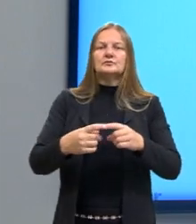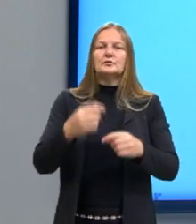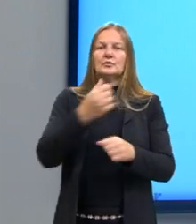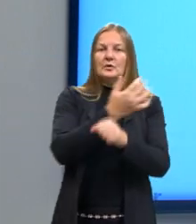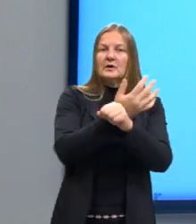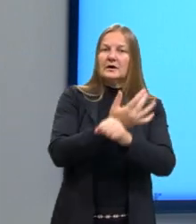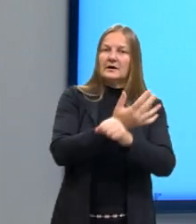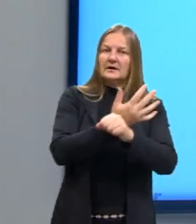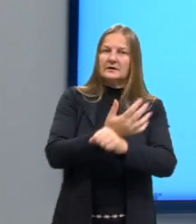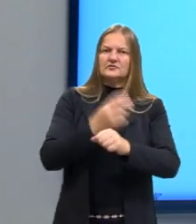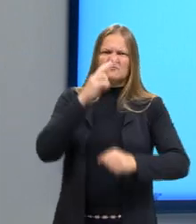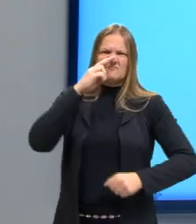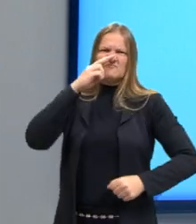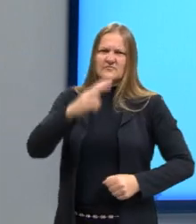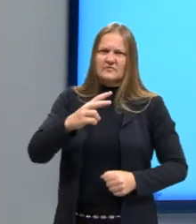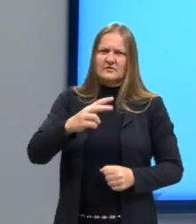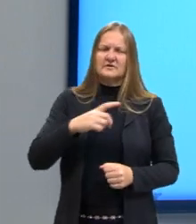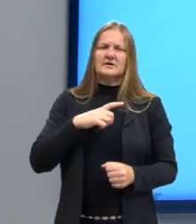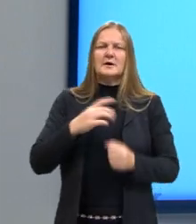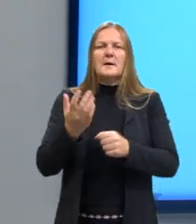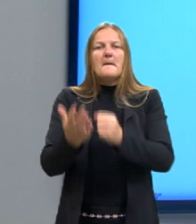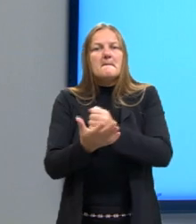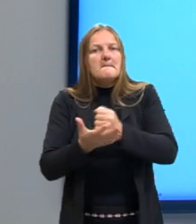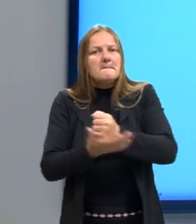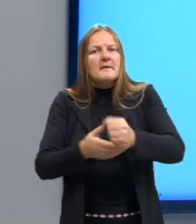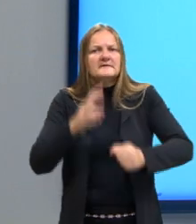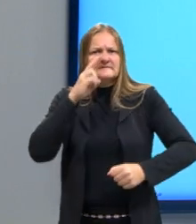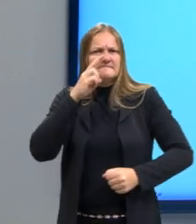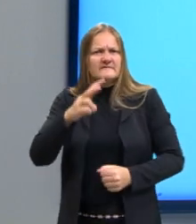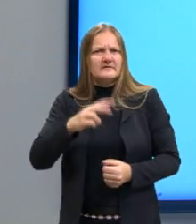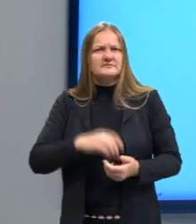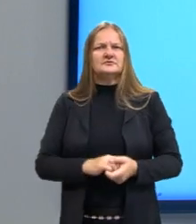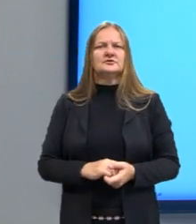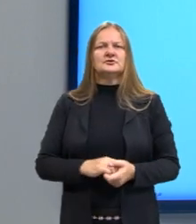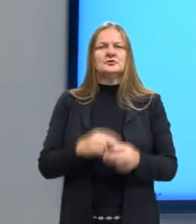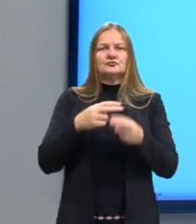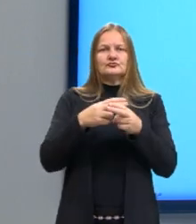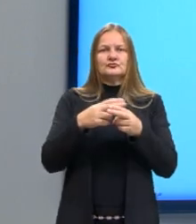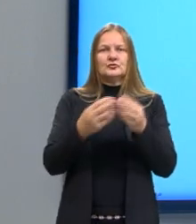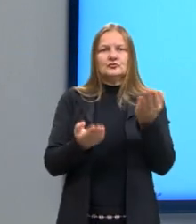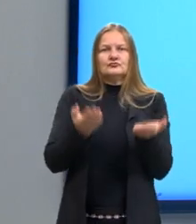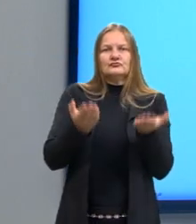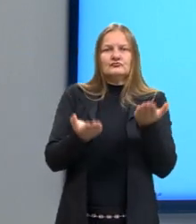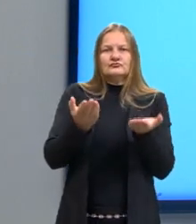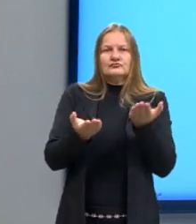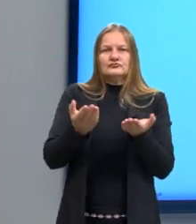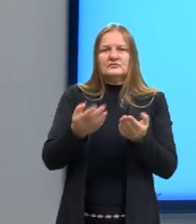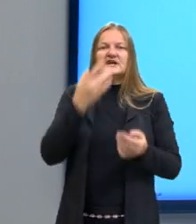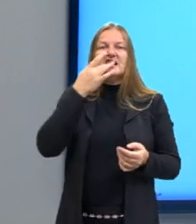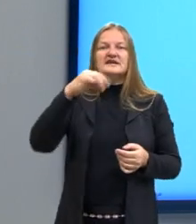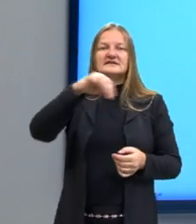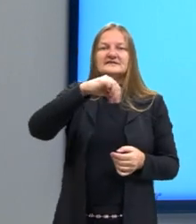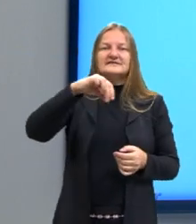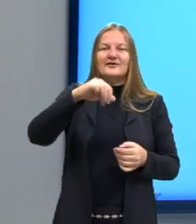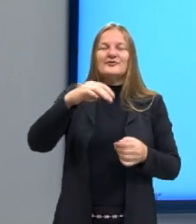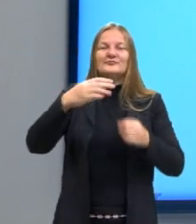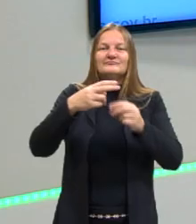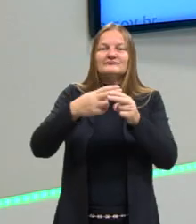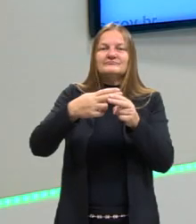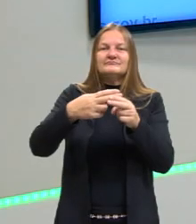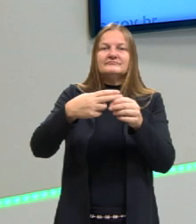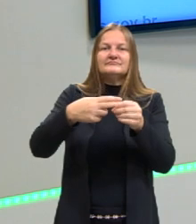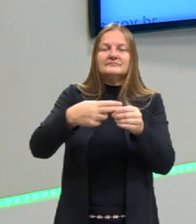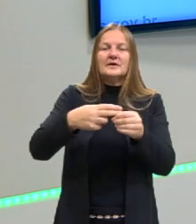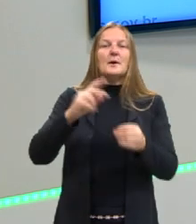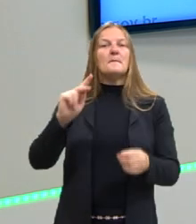ácido forte com uma base forte. Ou seja, eles vão se neutralizar e vão formar um sal neutro. Ele não vai ter influência no